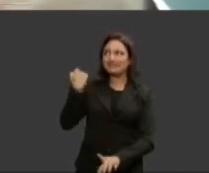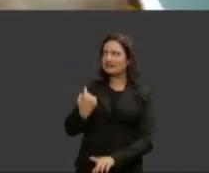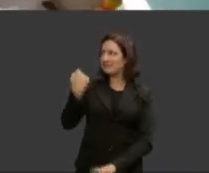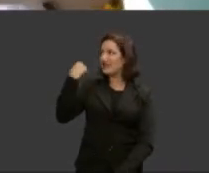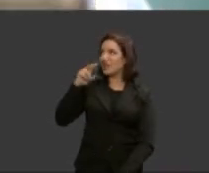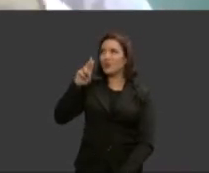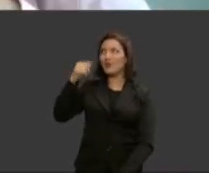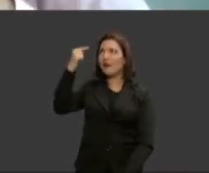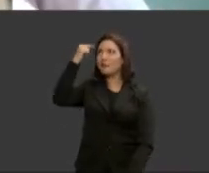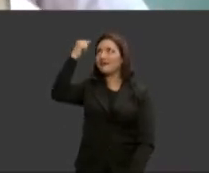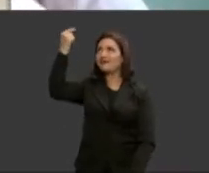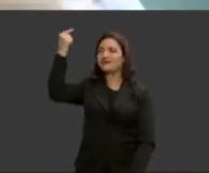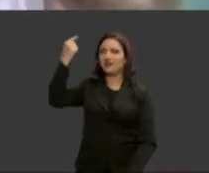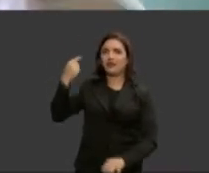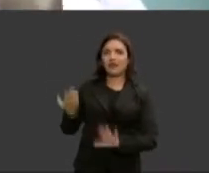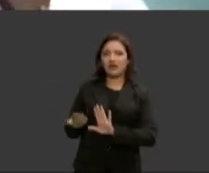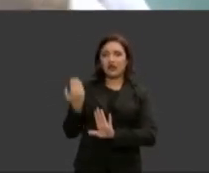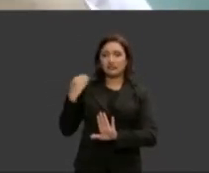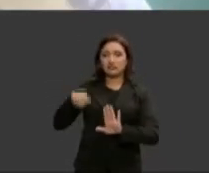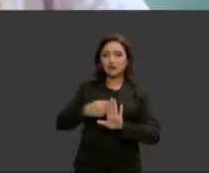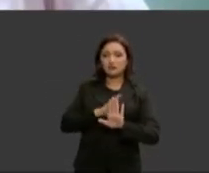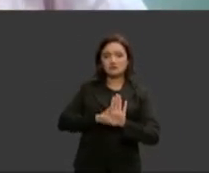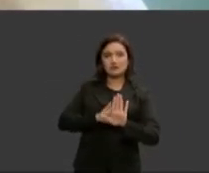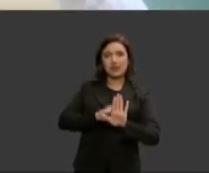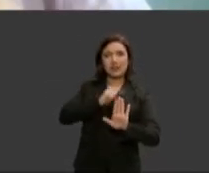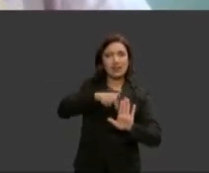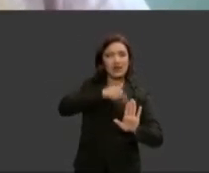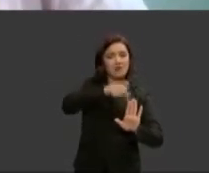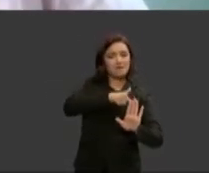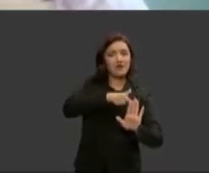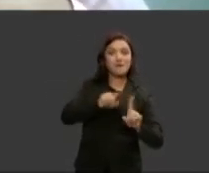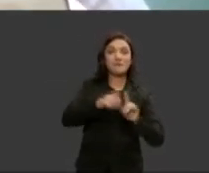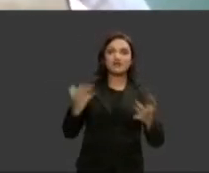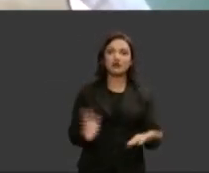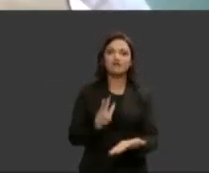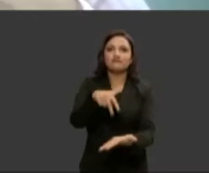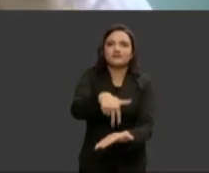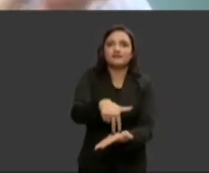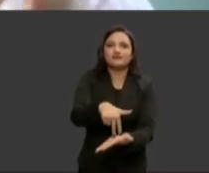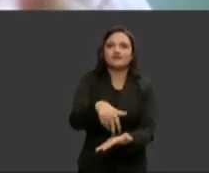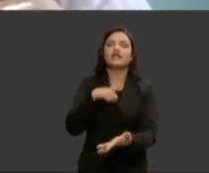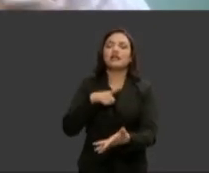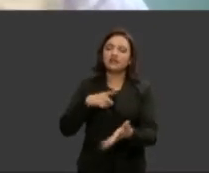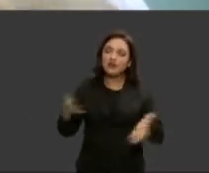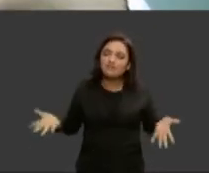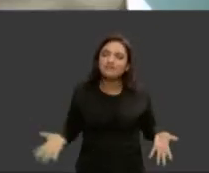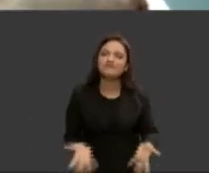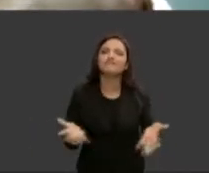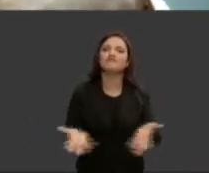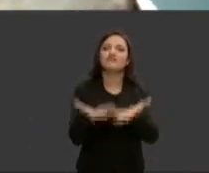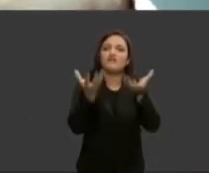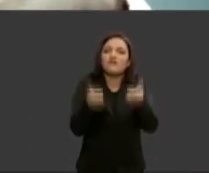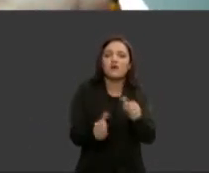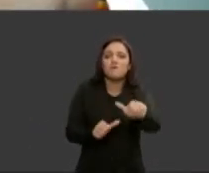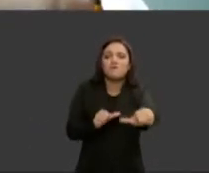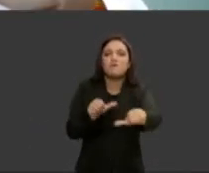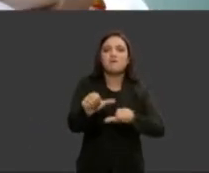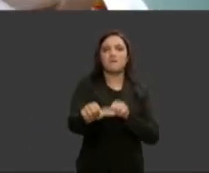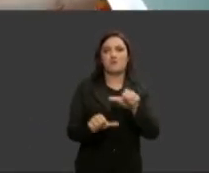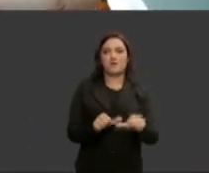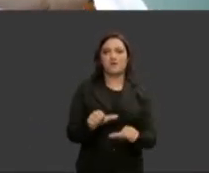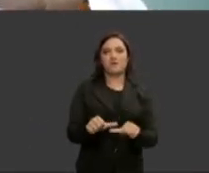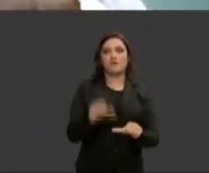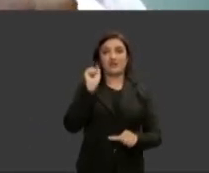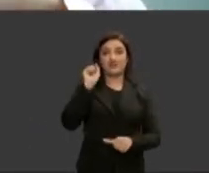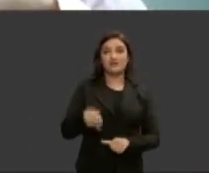menina dos bastidores estou aqui e a gente está muito motivado muito motivado a realmente mudar e quem sabe doutoras